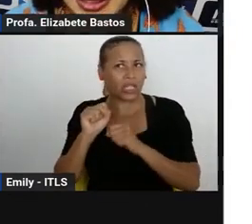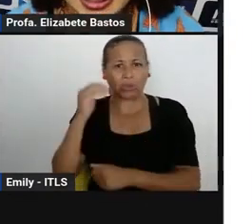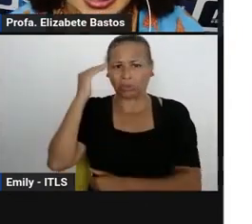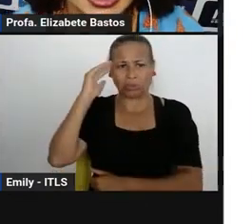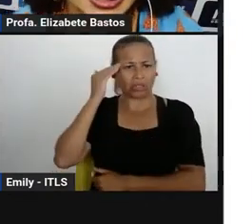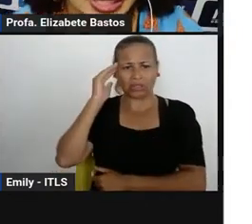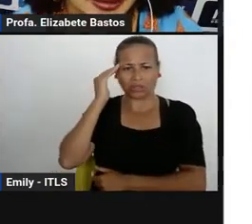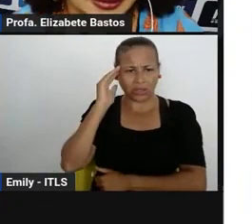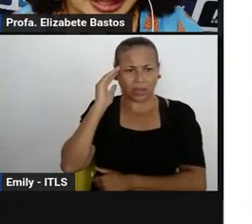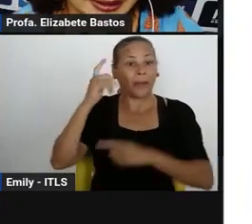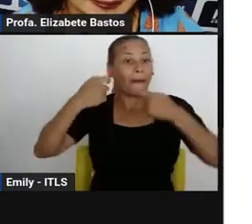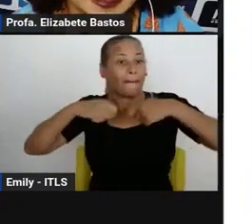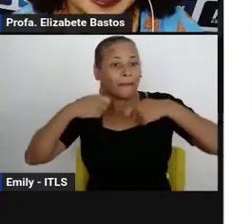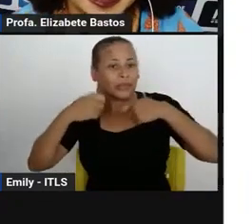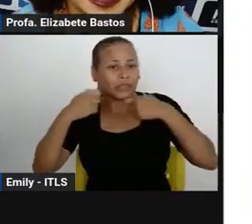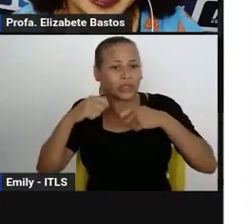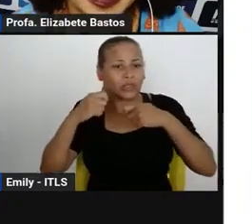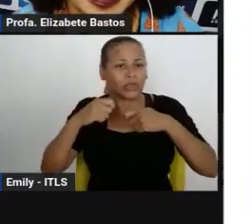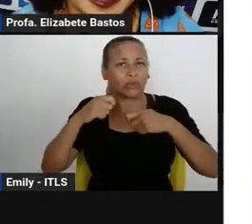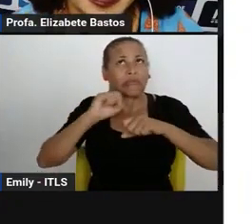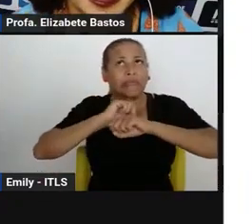de carga horária.